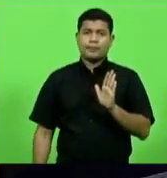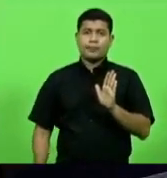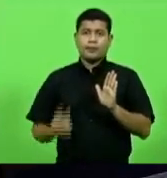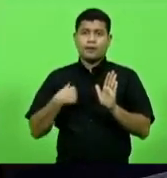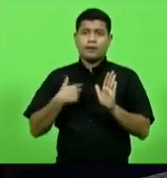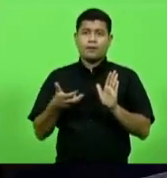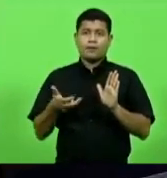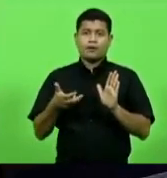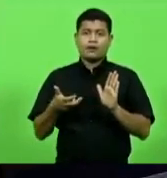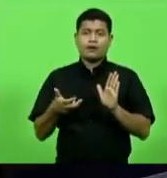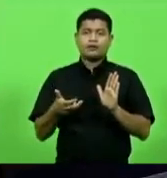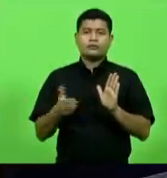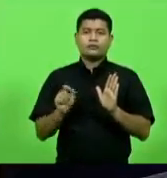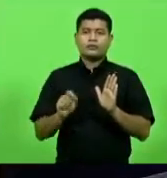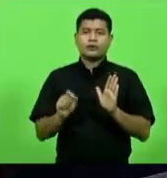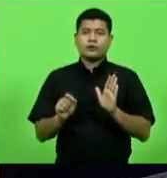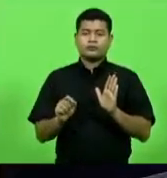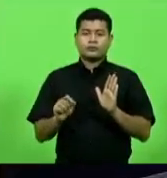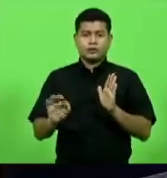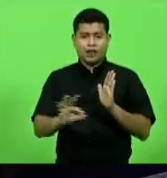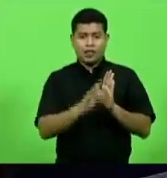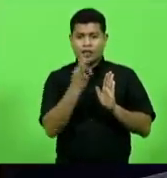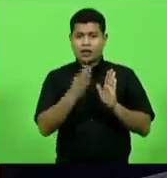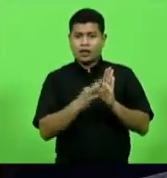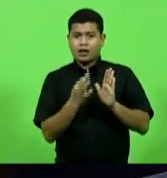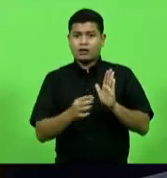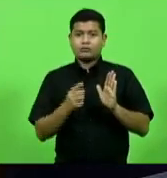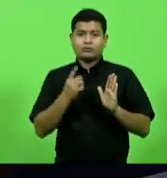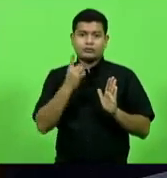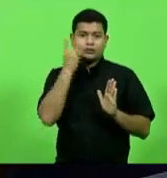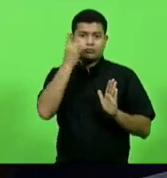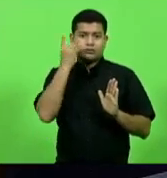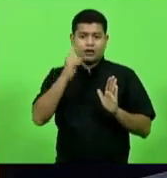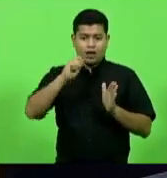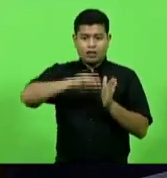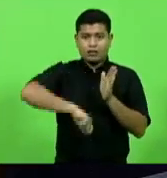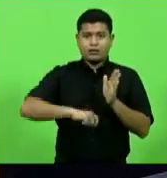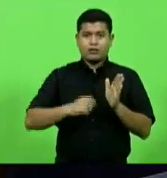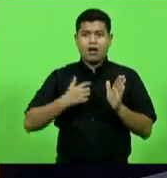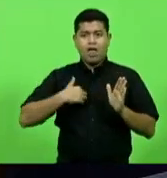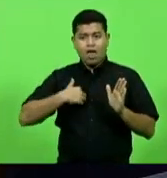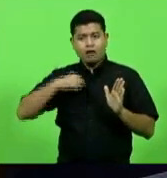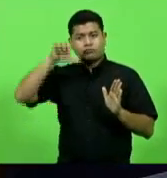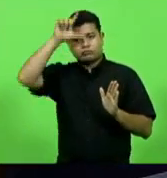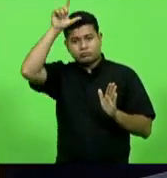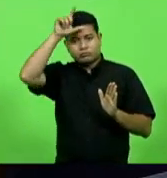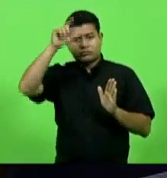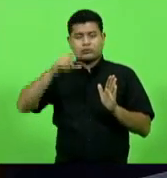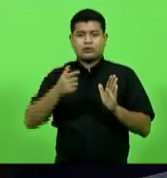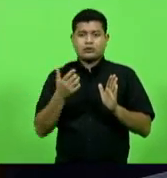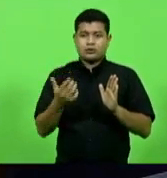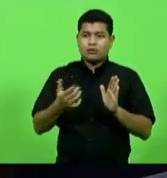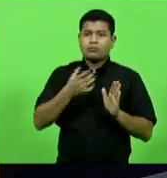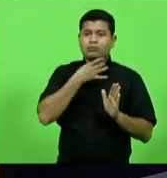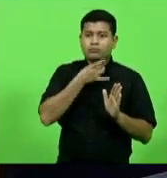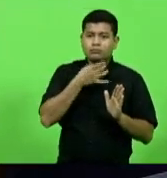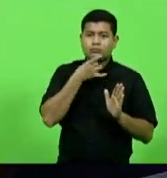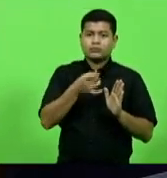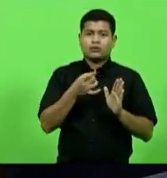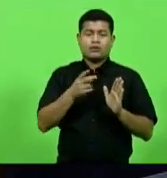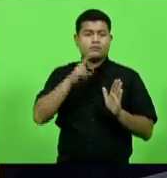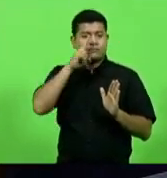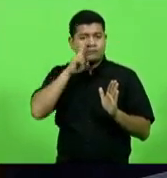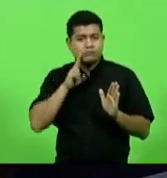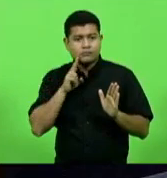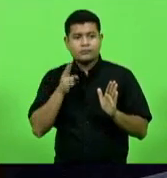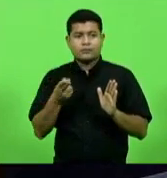elencar aqui os deputados que assinaram ela deputado Sargento Lima deputado Valdir Cobalquini deputado Ivan Artes deputado